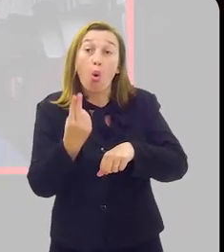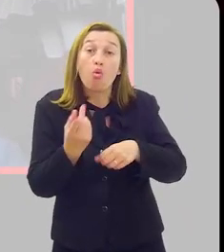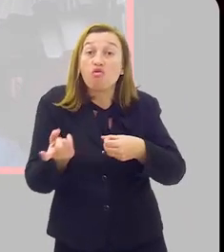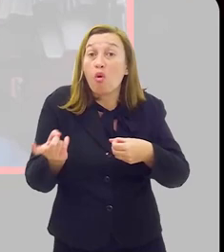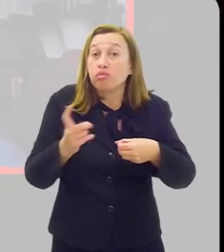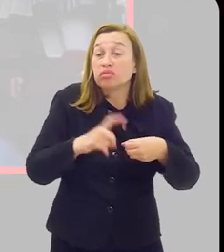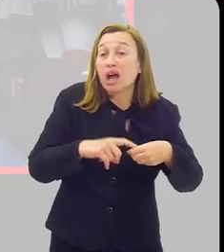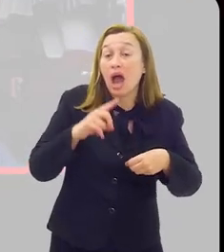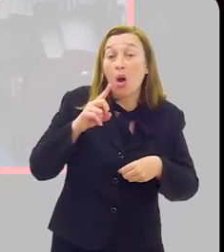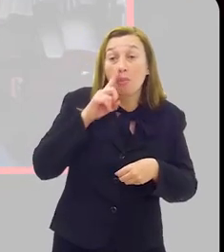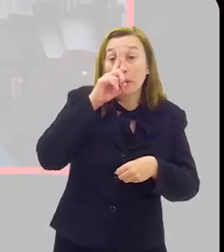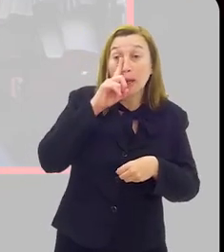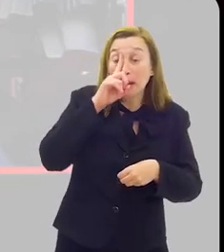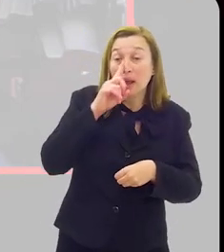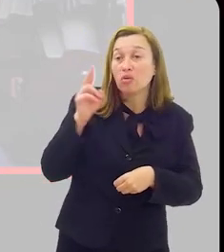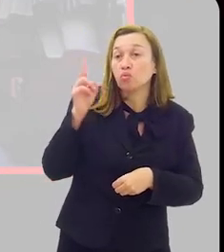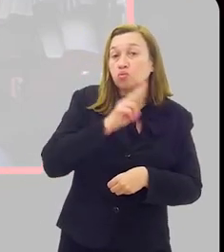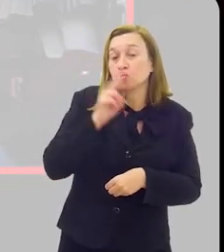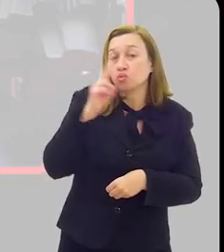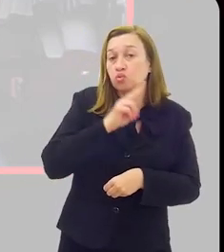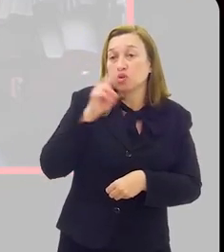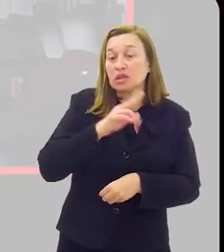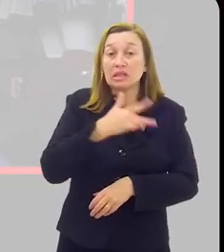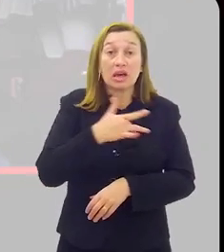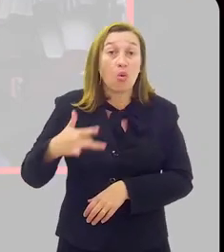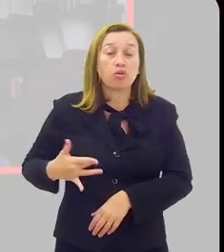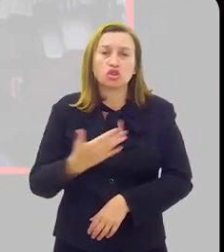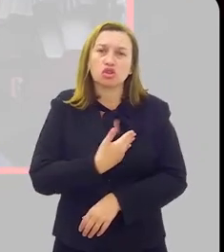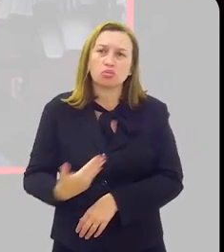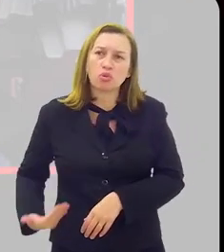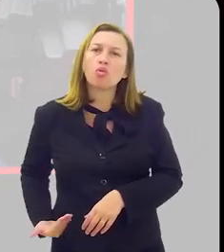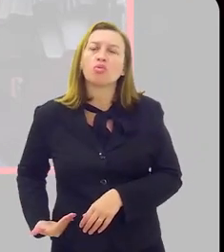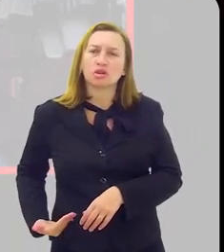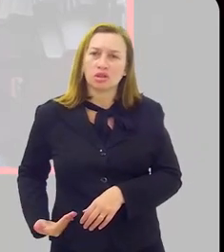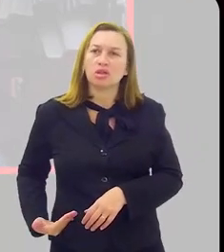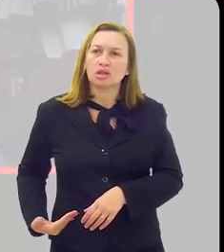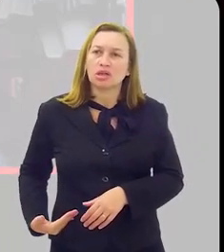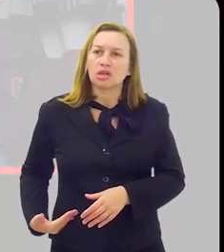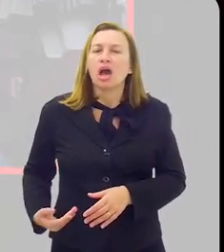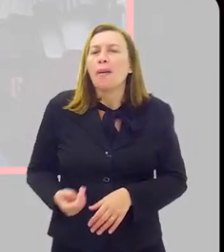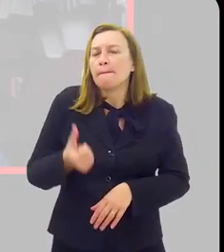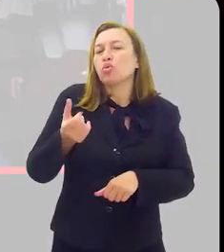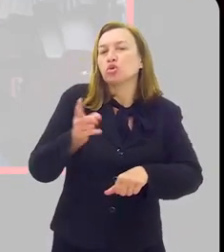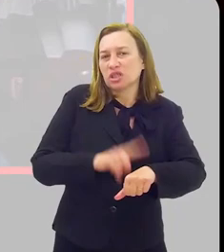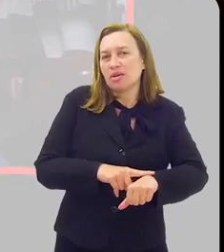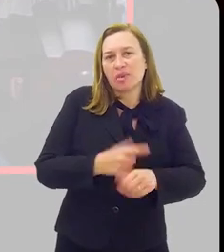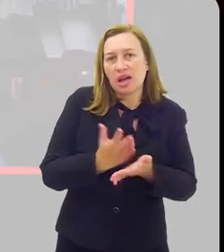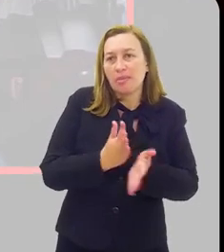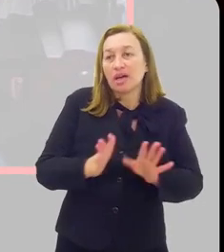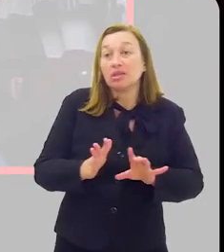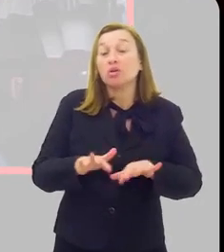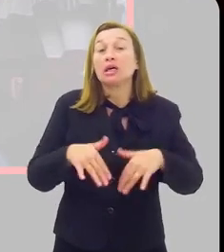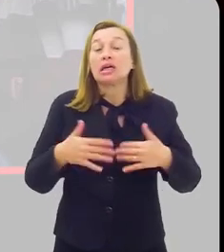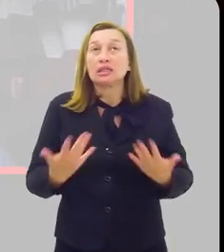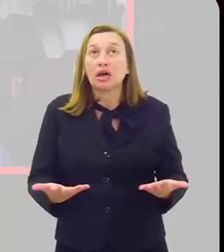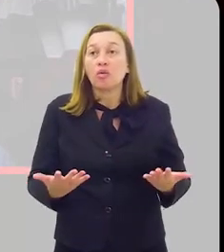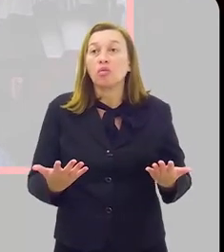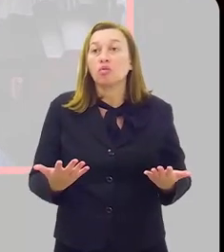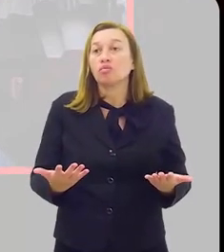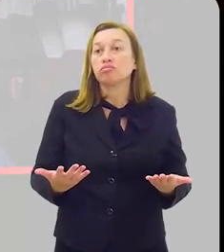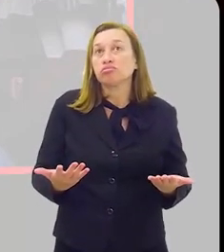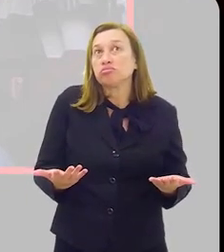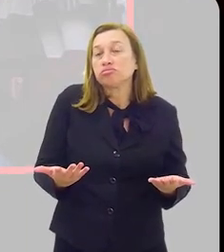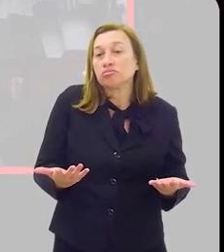o risco de emergência de saúde pública que tinha sido retirado há pouco tempo. Então, isso é um fenômeno